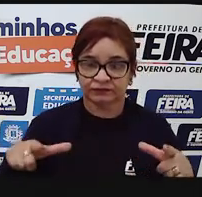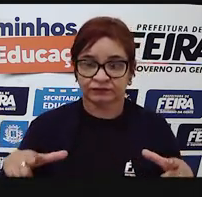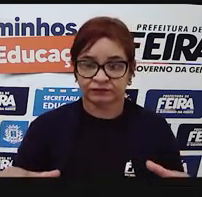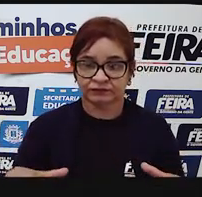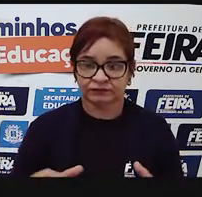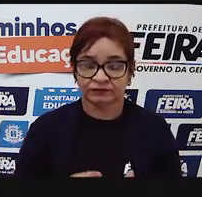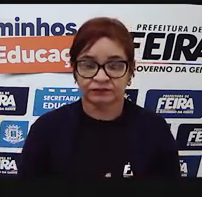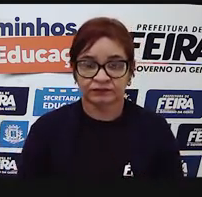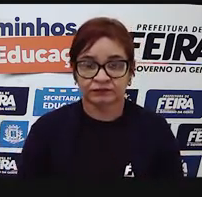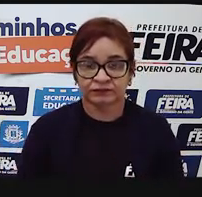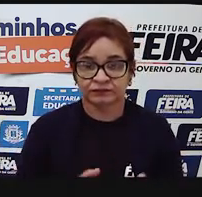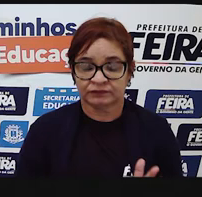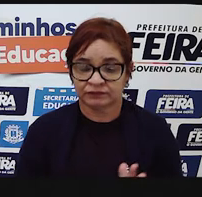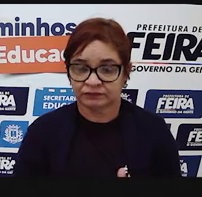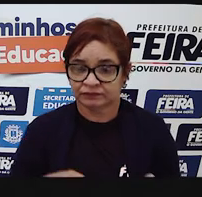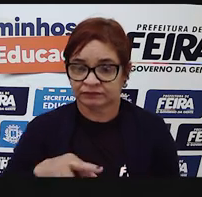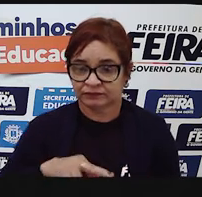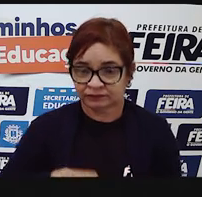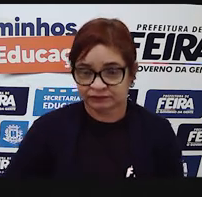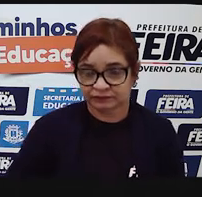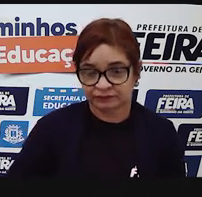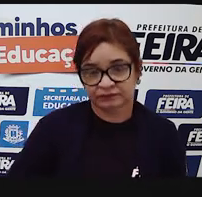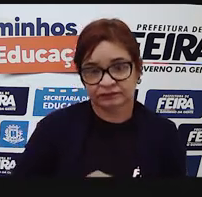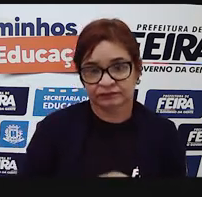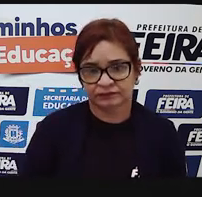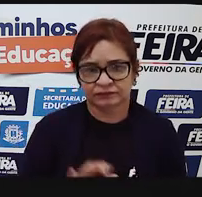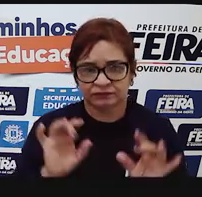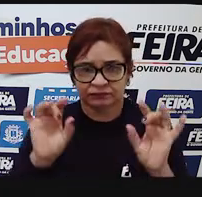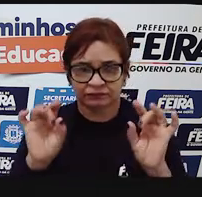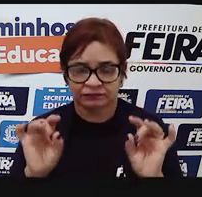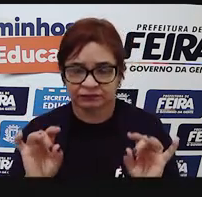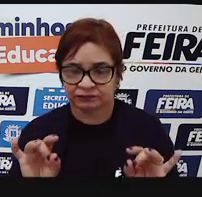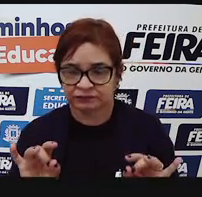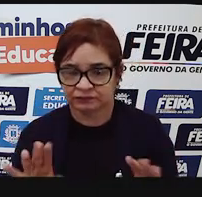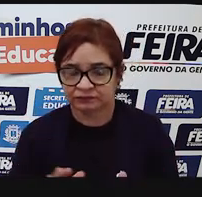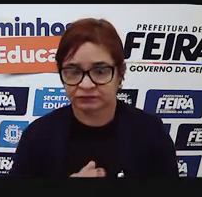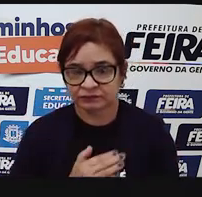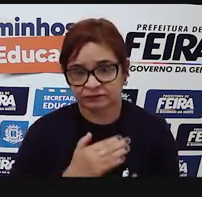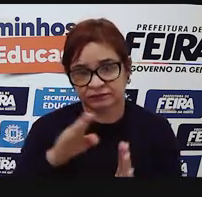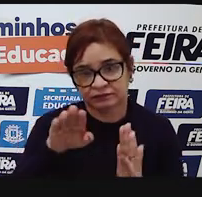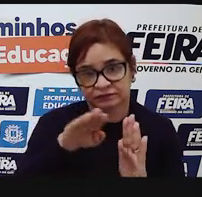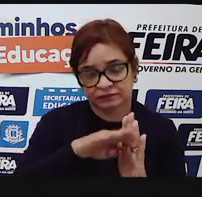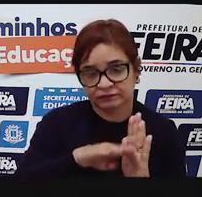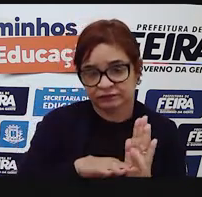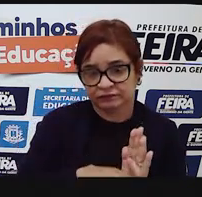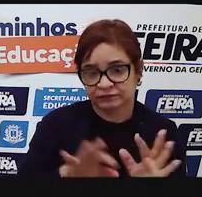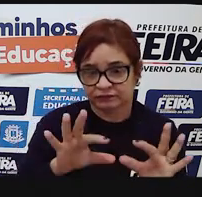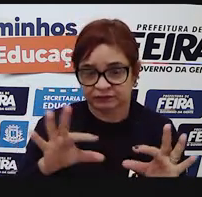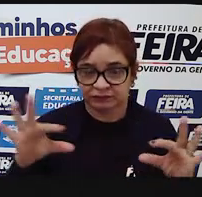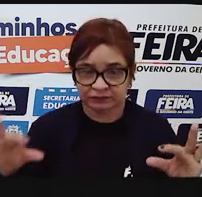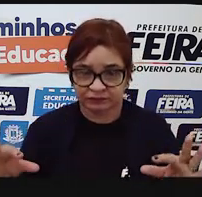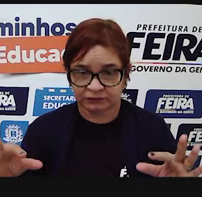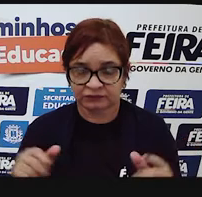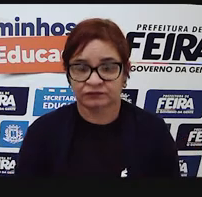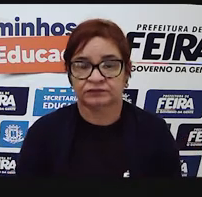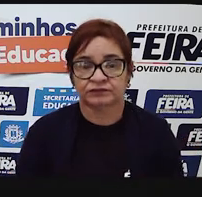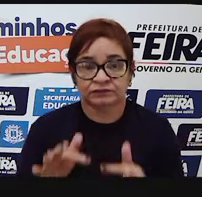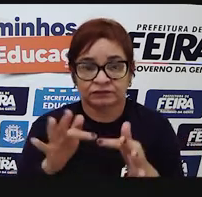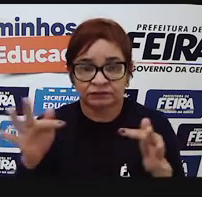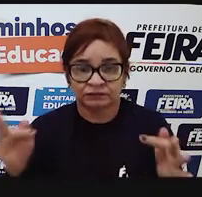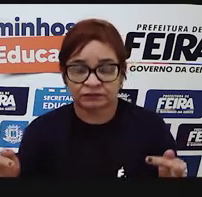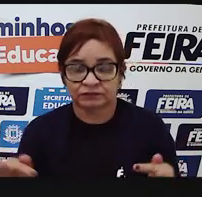O significado de texto ampliou-se. Não se restringe apenas a uma sequência de oração, frases ou períodos. Então,